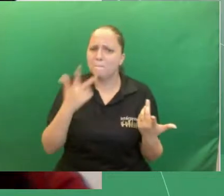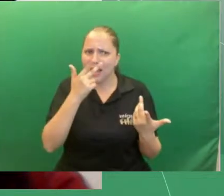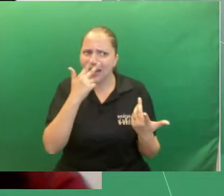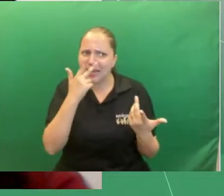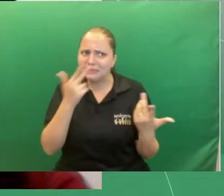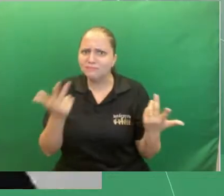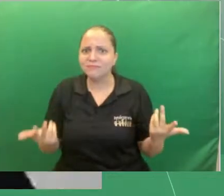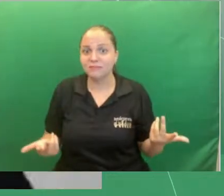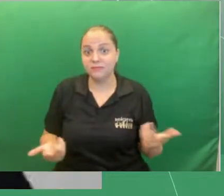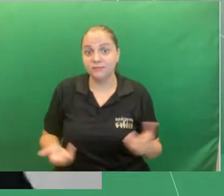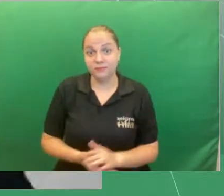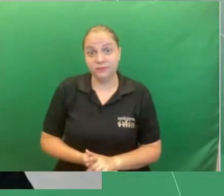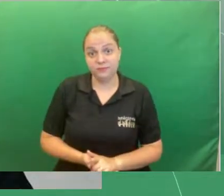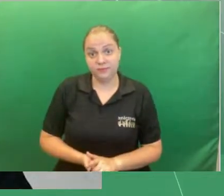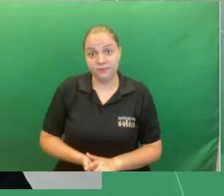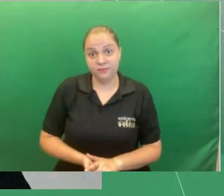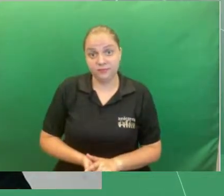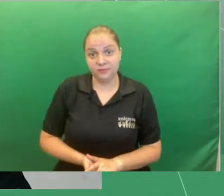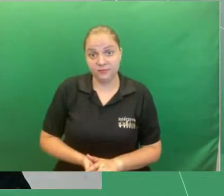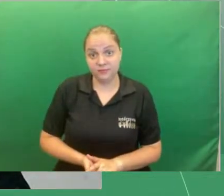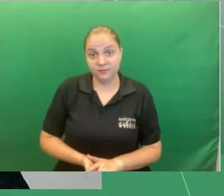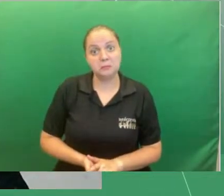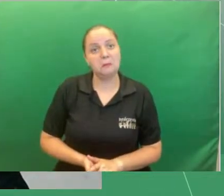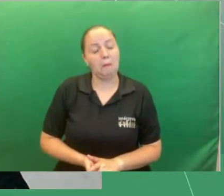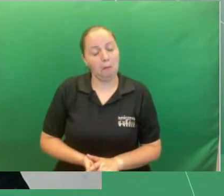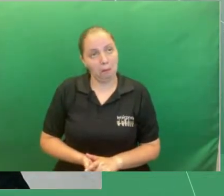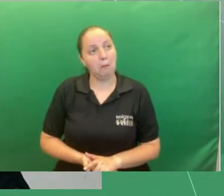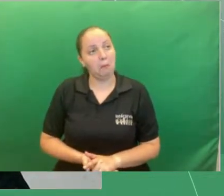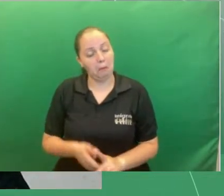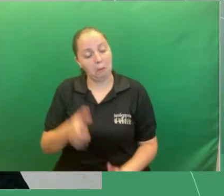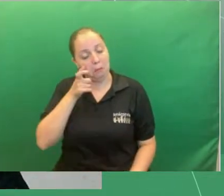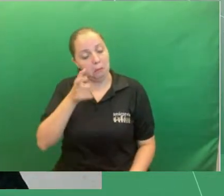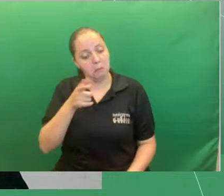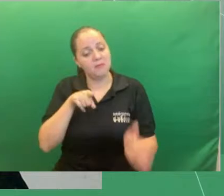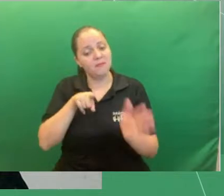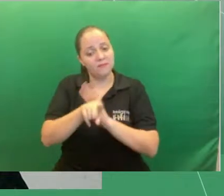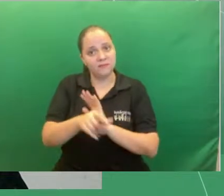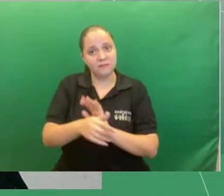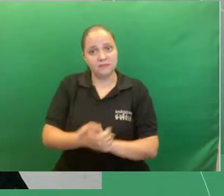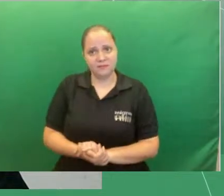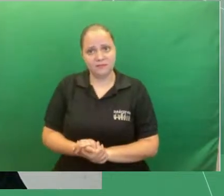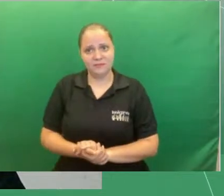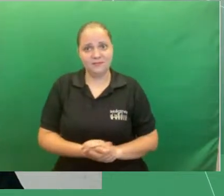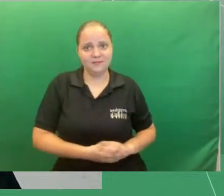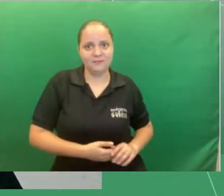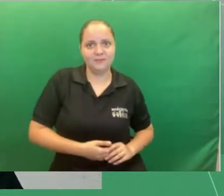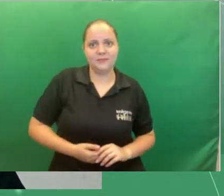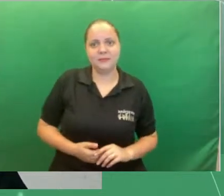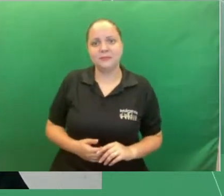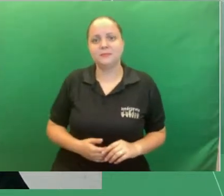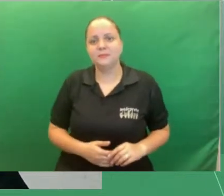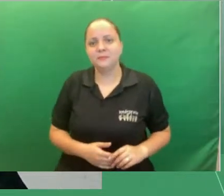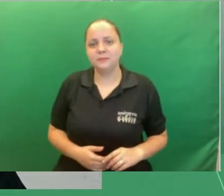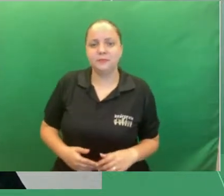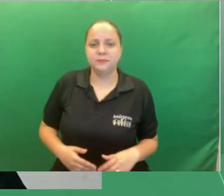Bom Josi é muito relevante a pergunta e é o meu principal desafio é externar justamente essa diferença